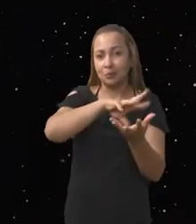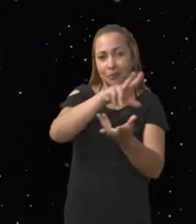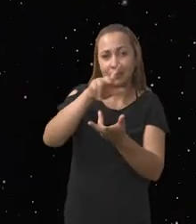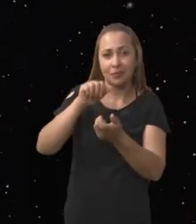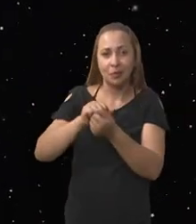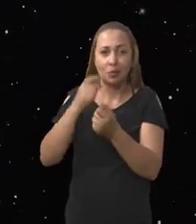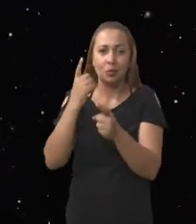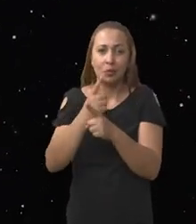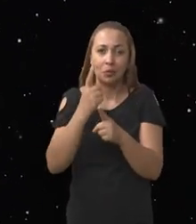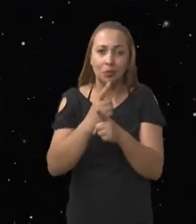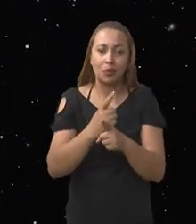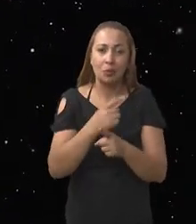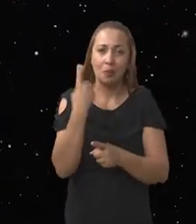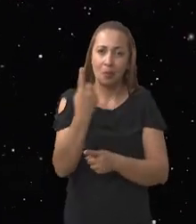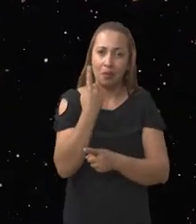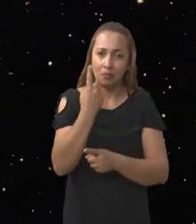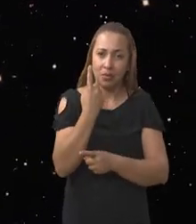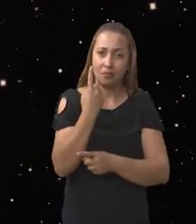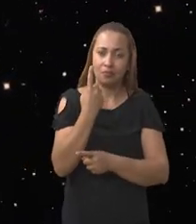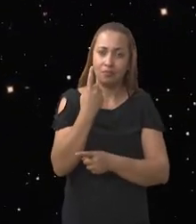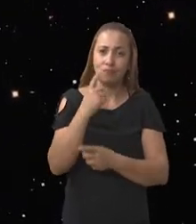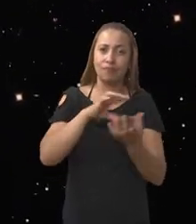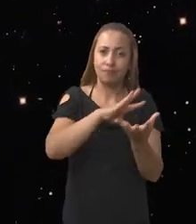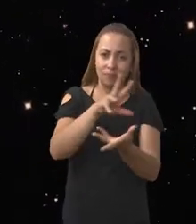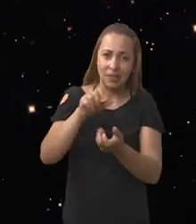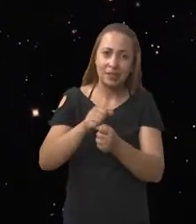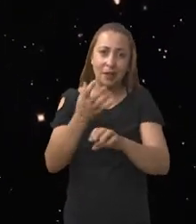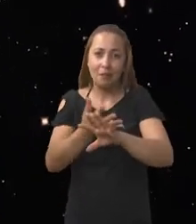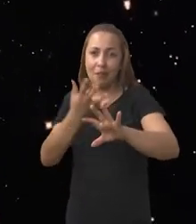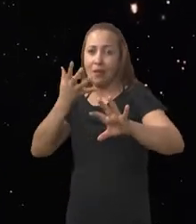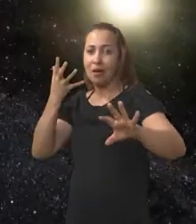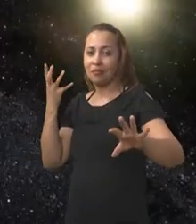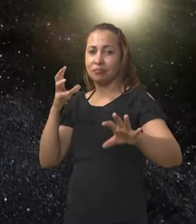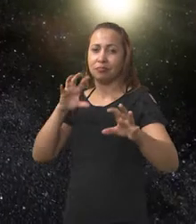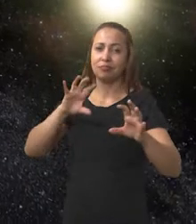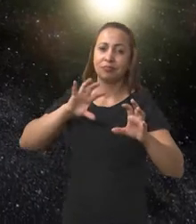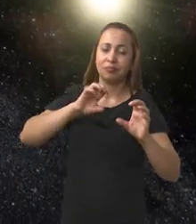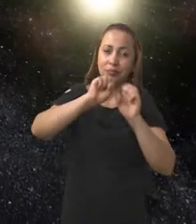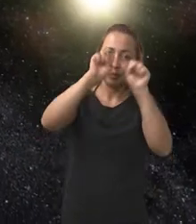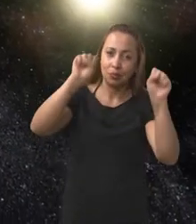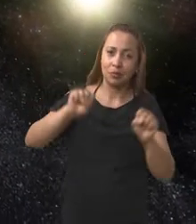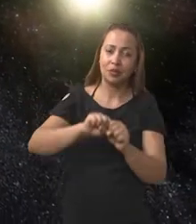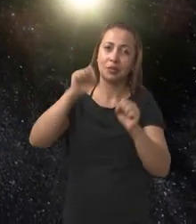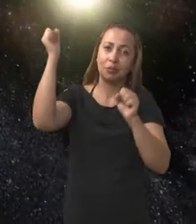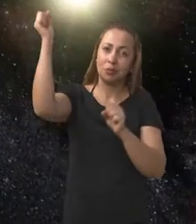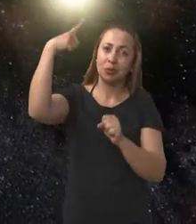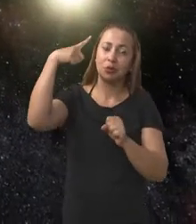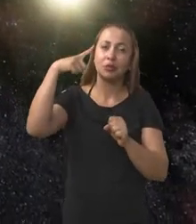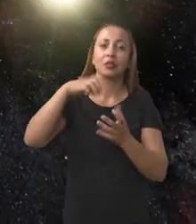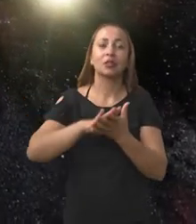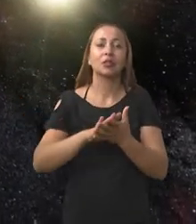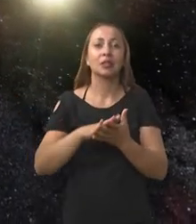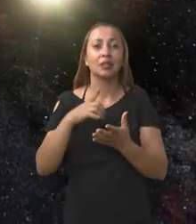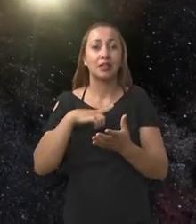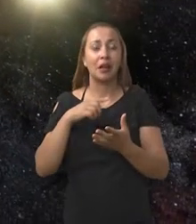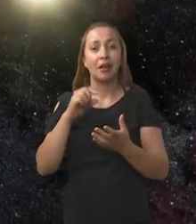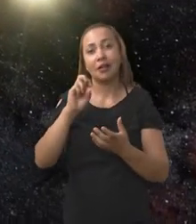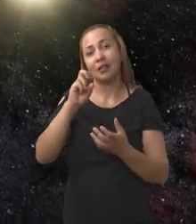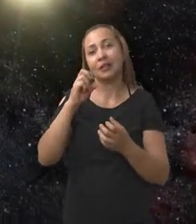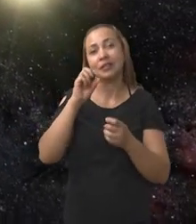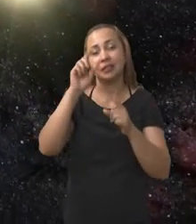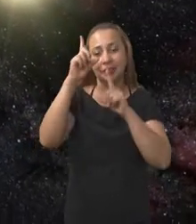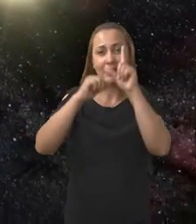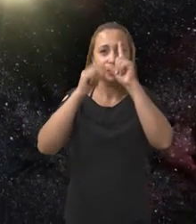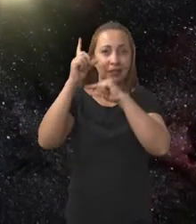a descoberta do primeiro planeta fora do Sistema Solar, planeta esse orbitando a estrela 51 Pegasus,